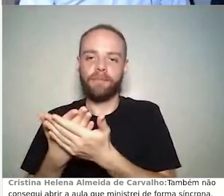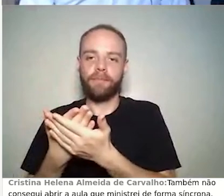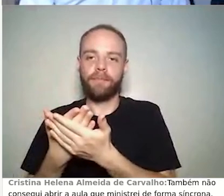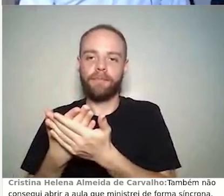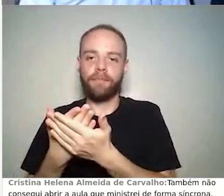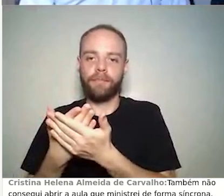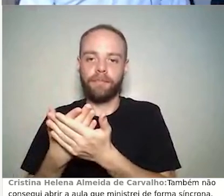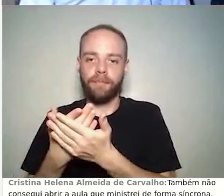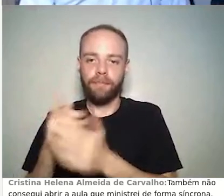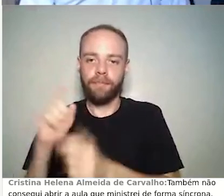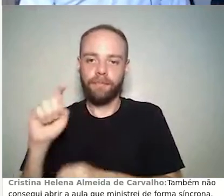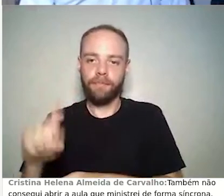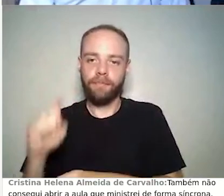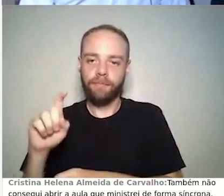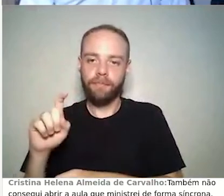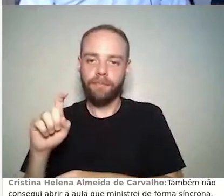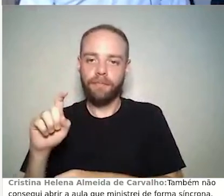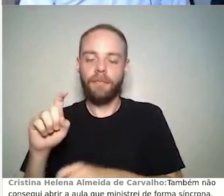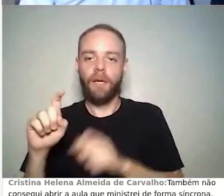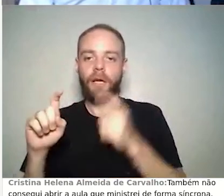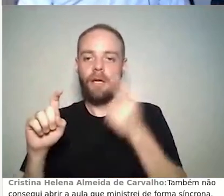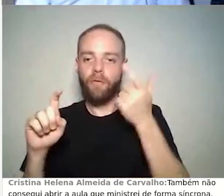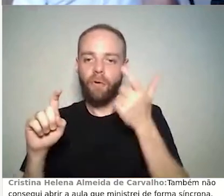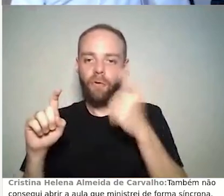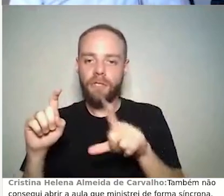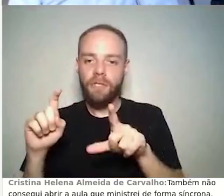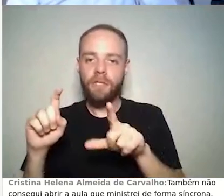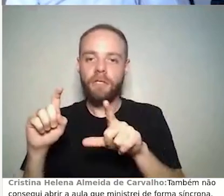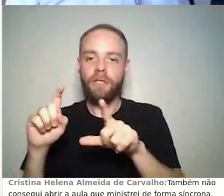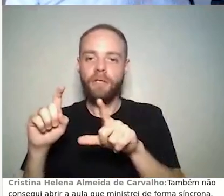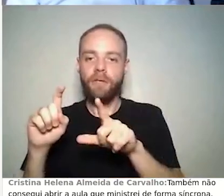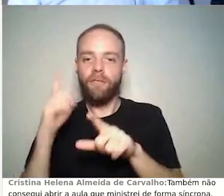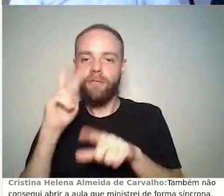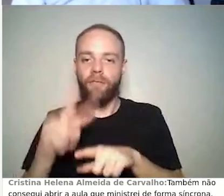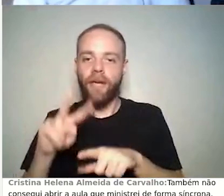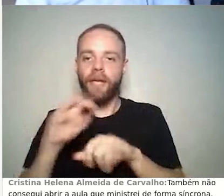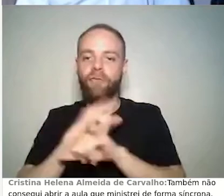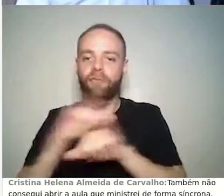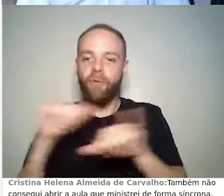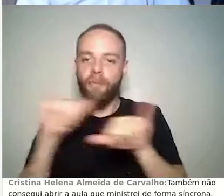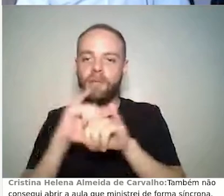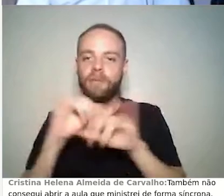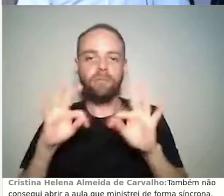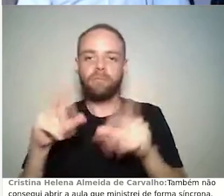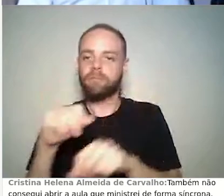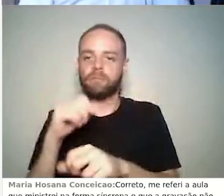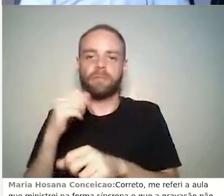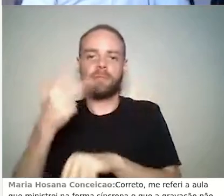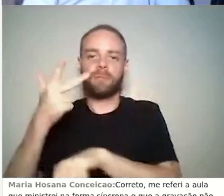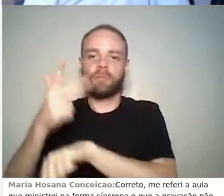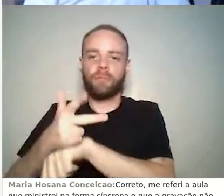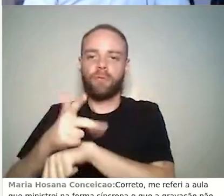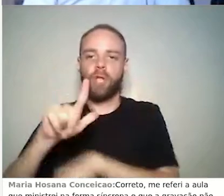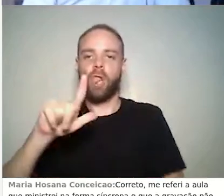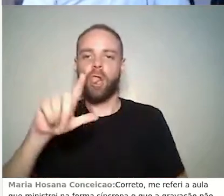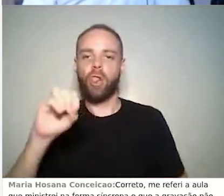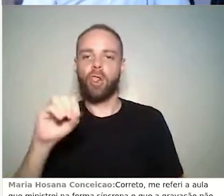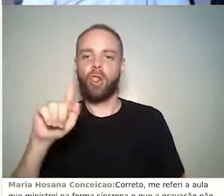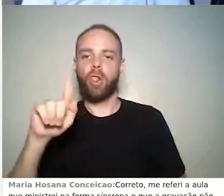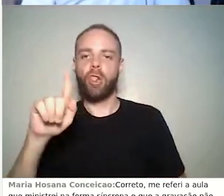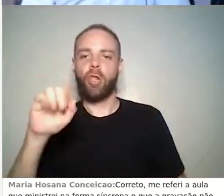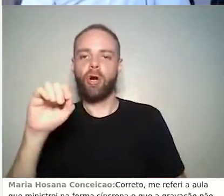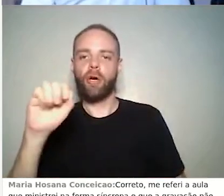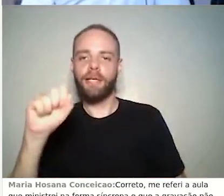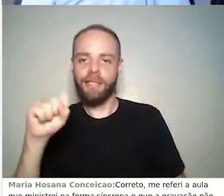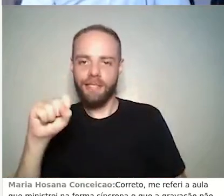e eu consigo obter todos os logs relacionados a essa videoaula, só que o problema dos logs é que eles são